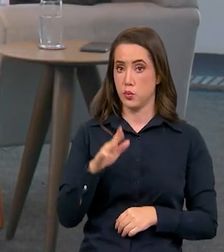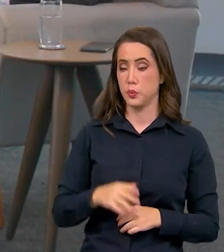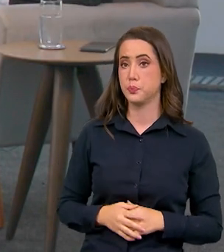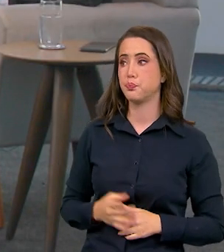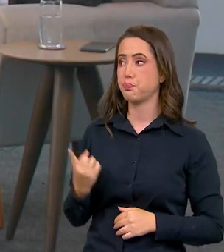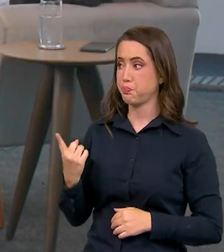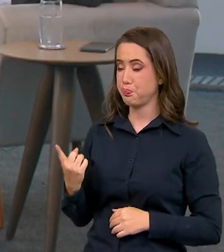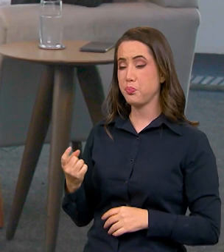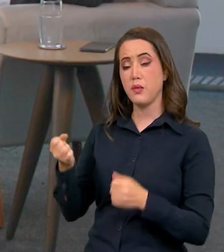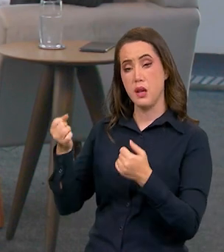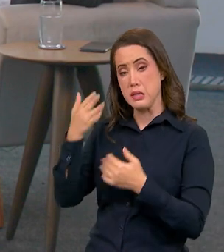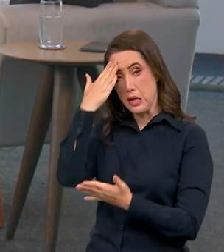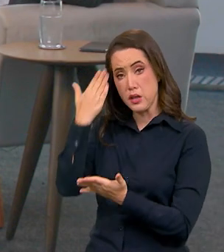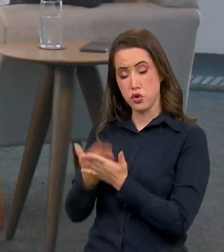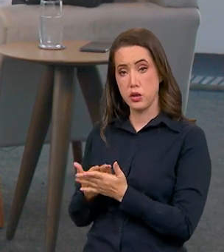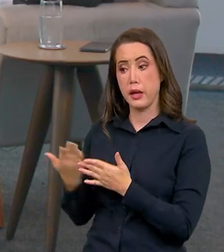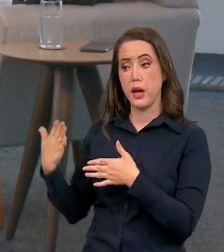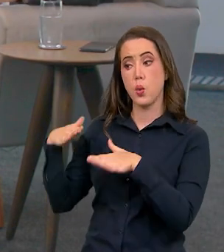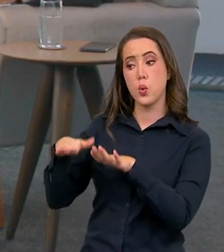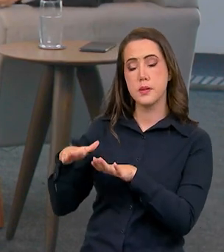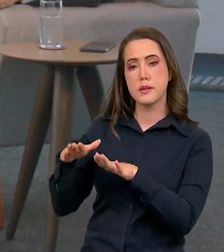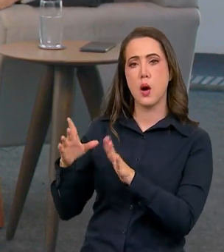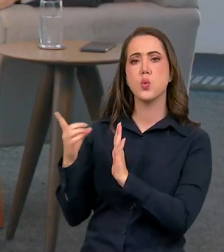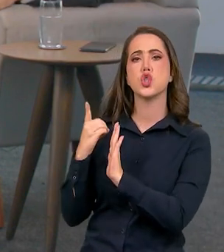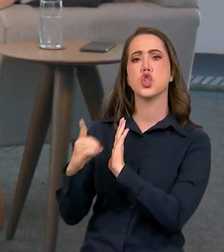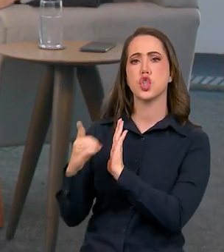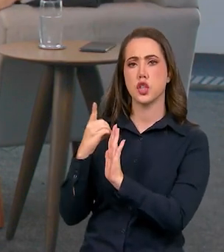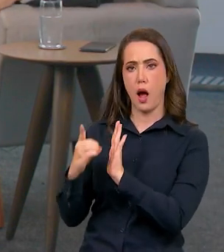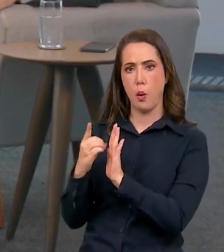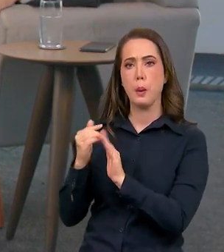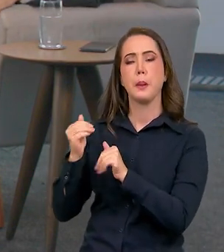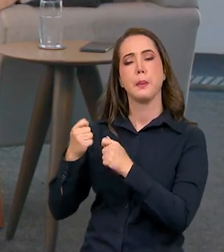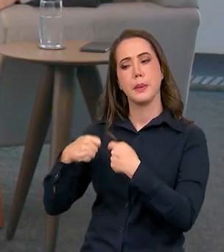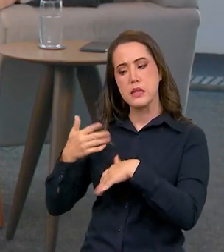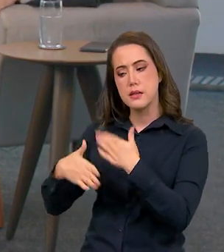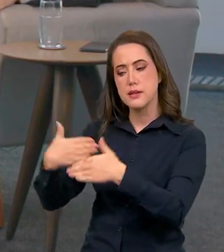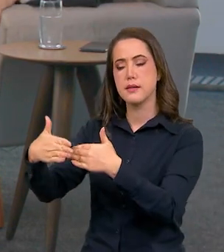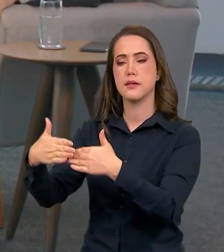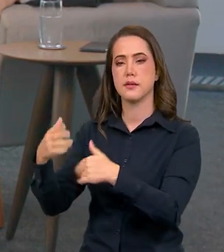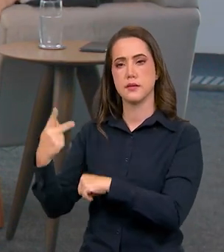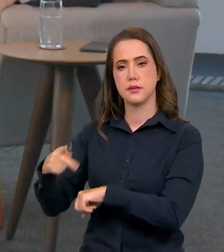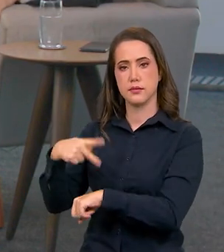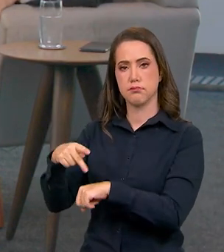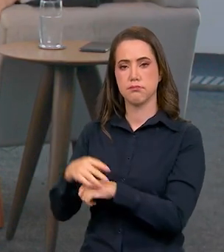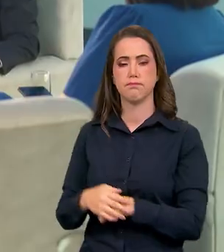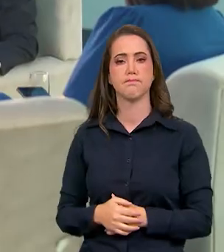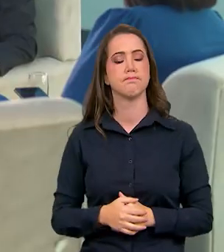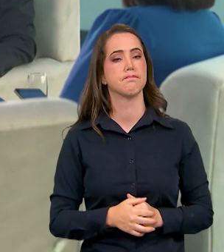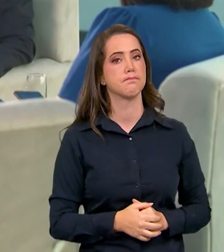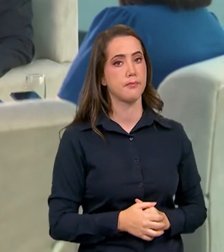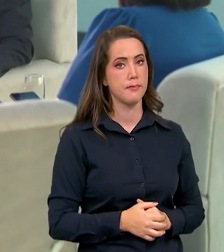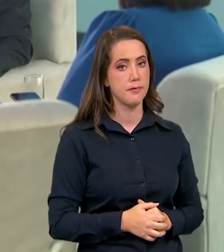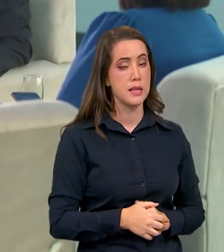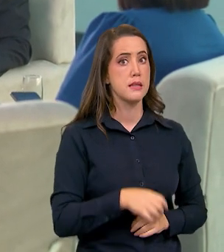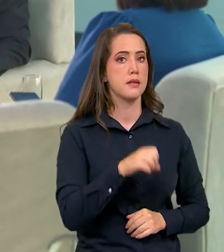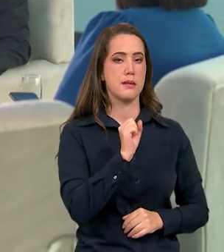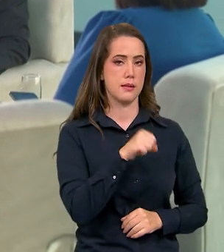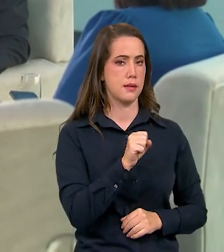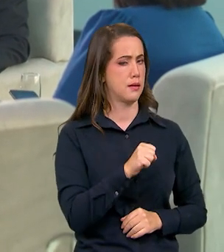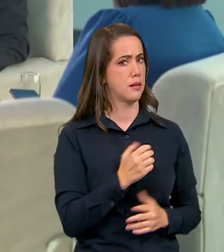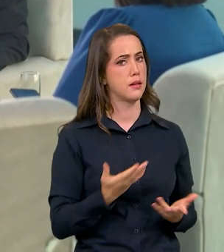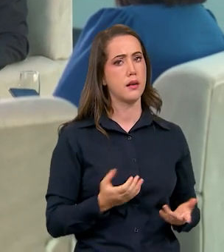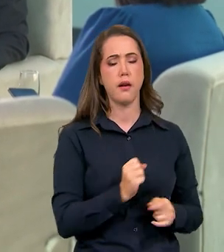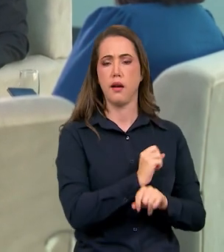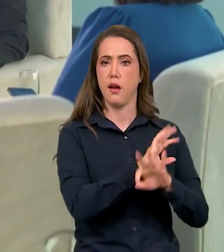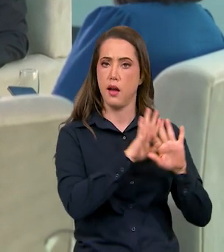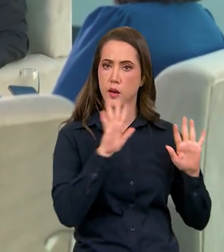O senhor considera que a inclusão digital, ela precisa avançar no Brasil? Claro, com certeza. Nós já temos hoje,